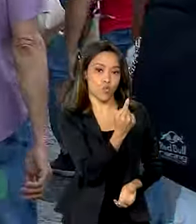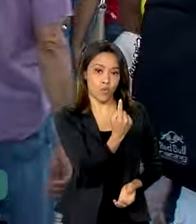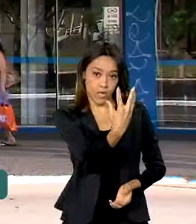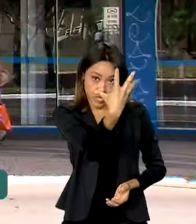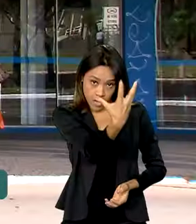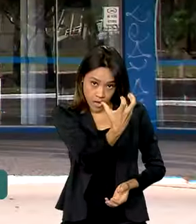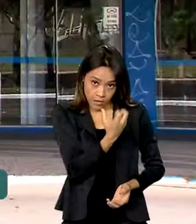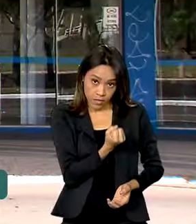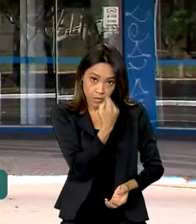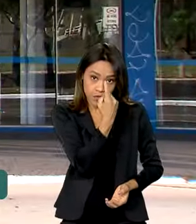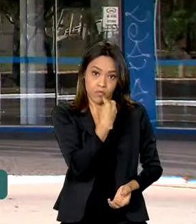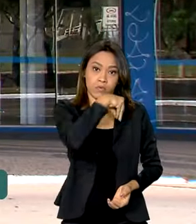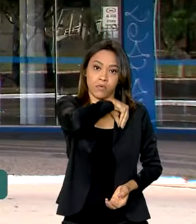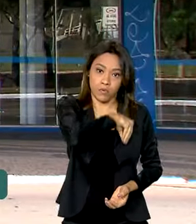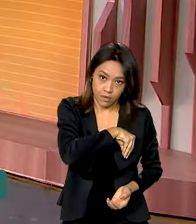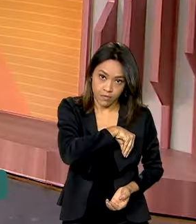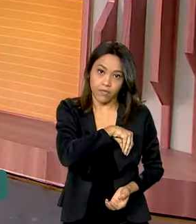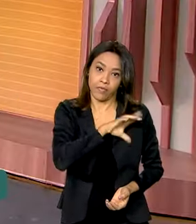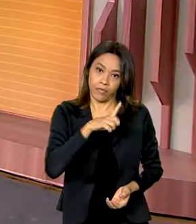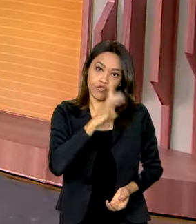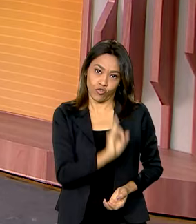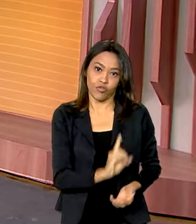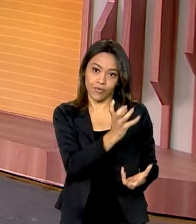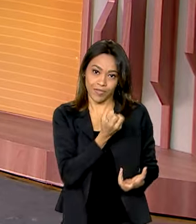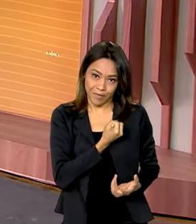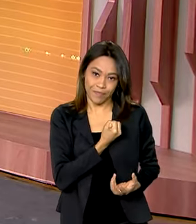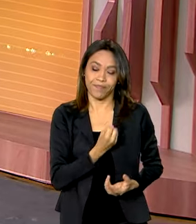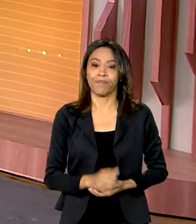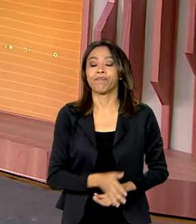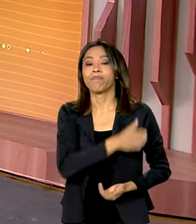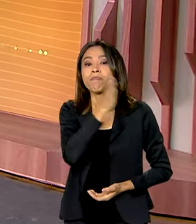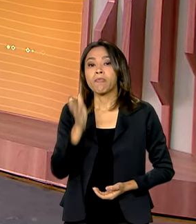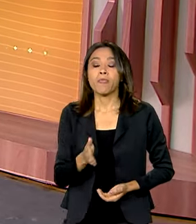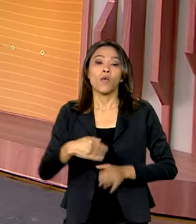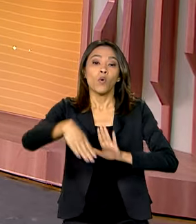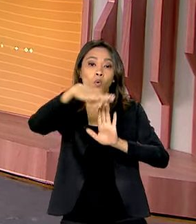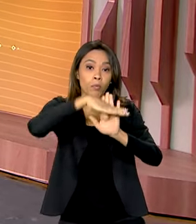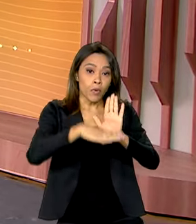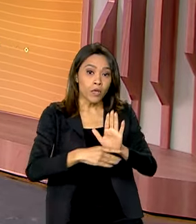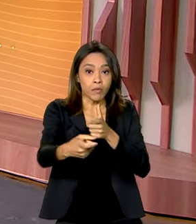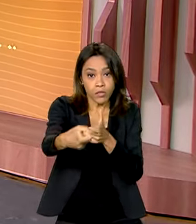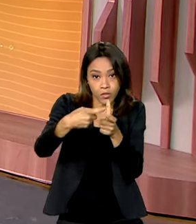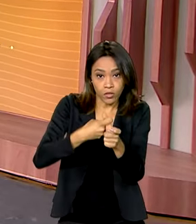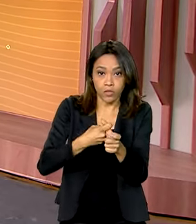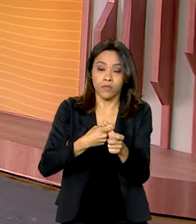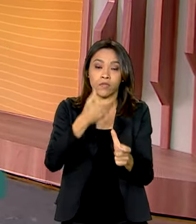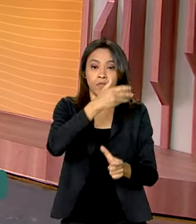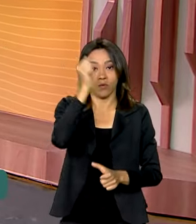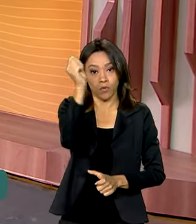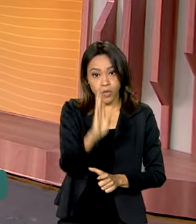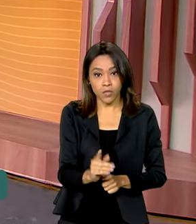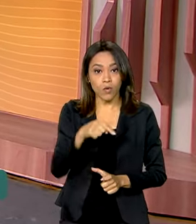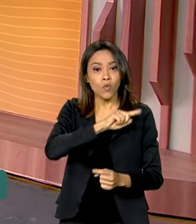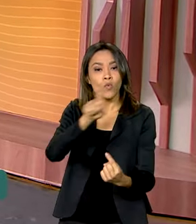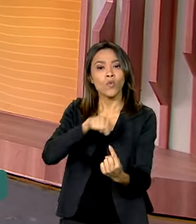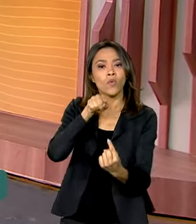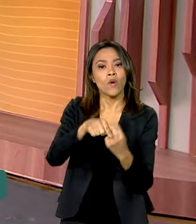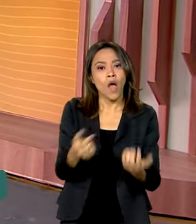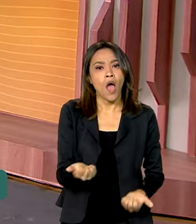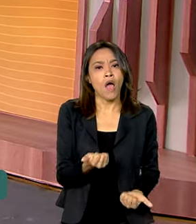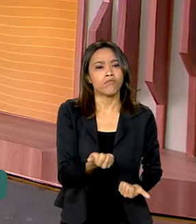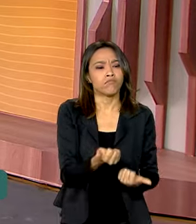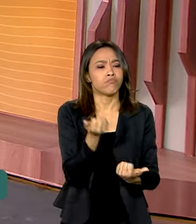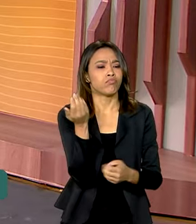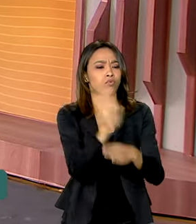um salário mínimo. E o Desenrola Brasil, programa criado pelo governo federal para ajudar os brasileiros a